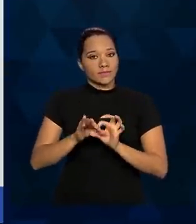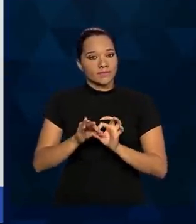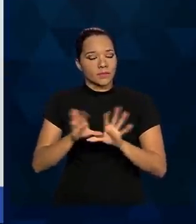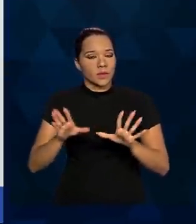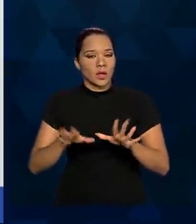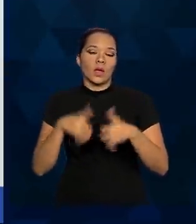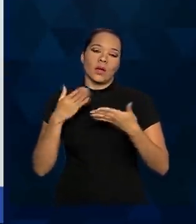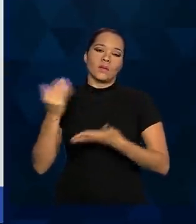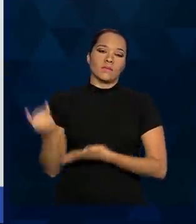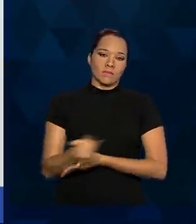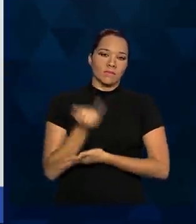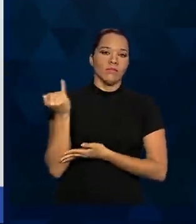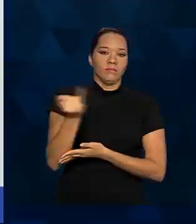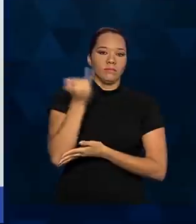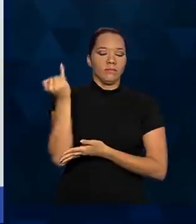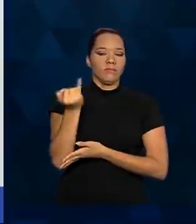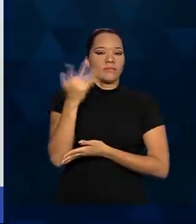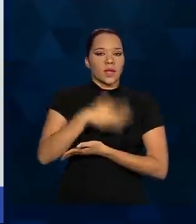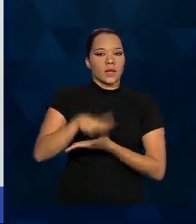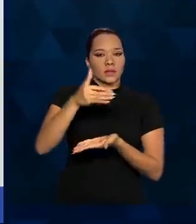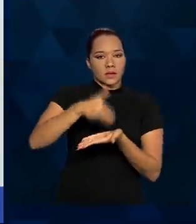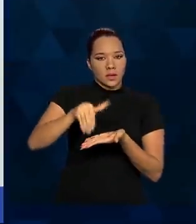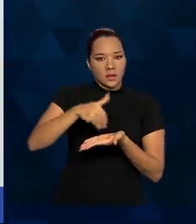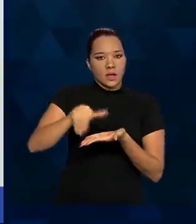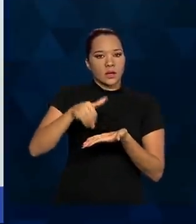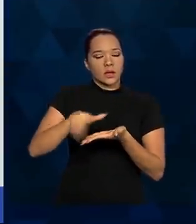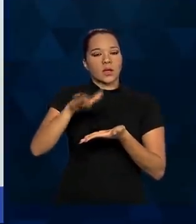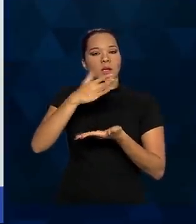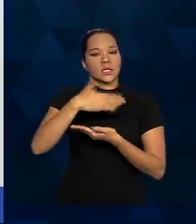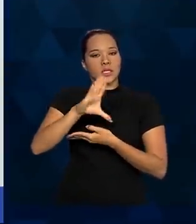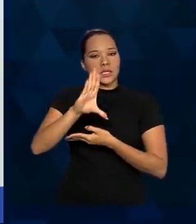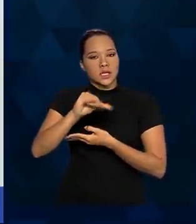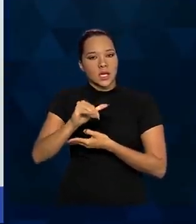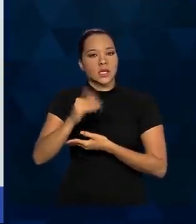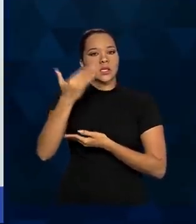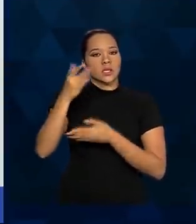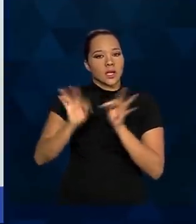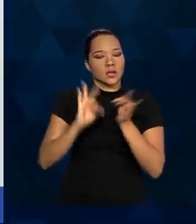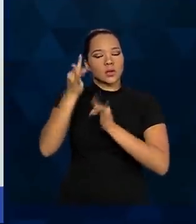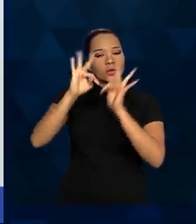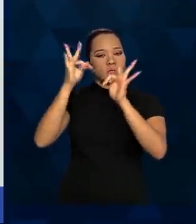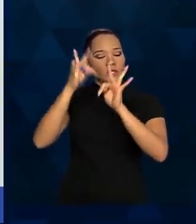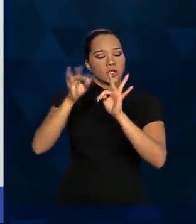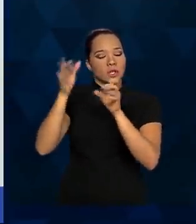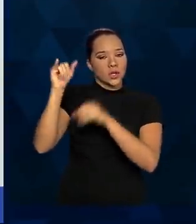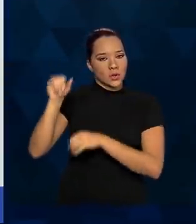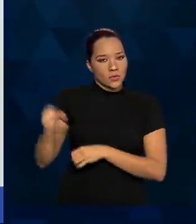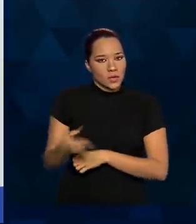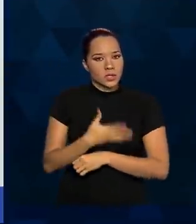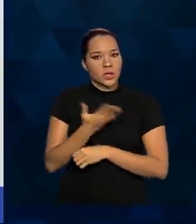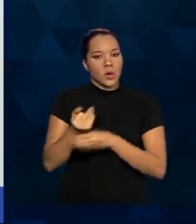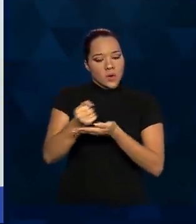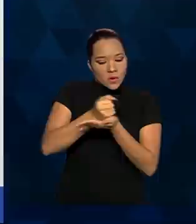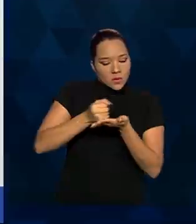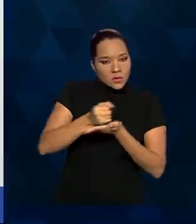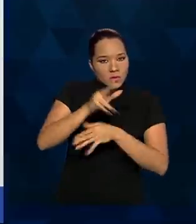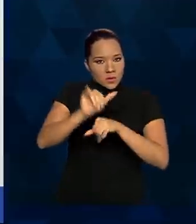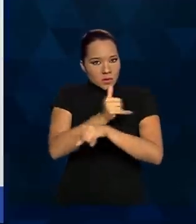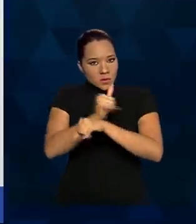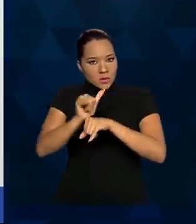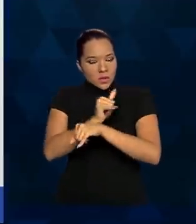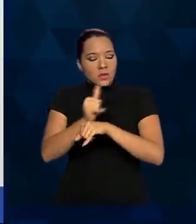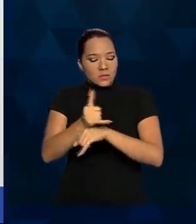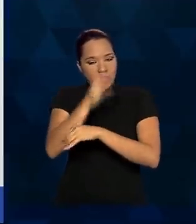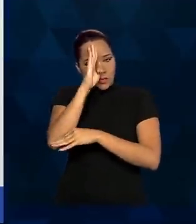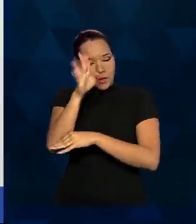importância da Secretaria de Ciência e Tecnologia, Inovação, Insumos Estratégicos, em especial do Departamento de Ciência